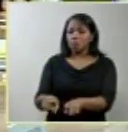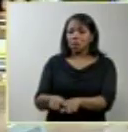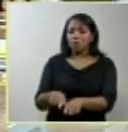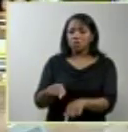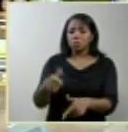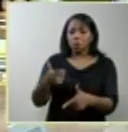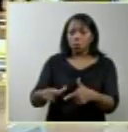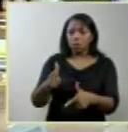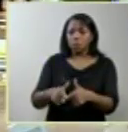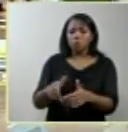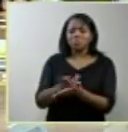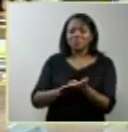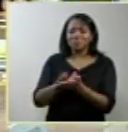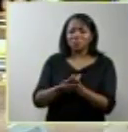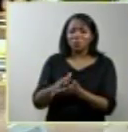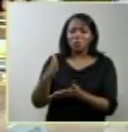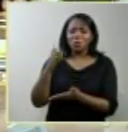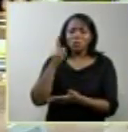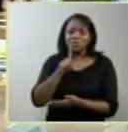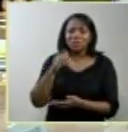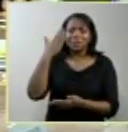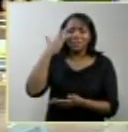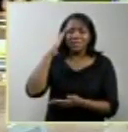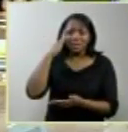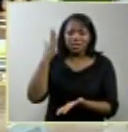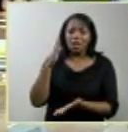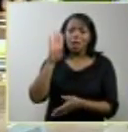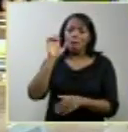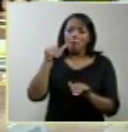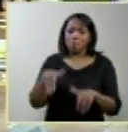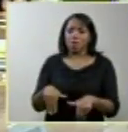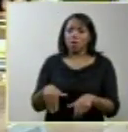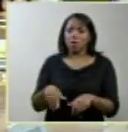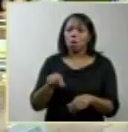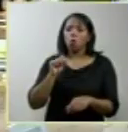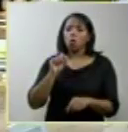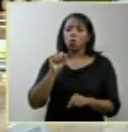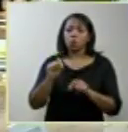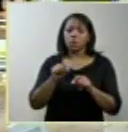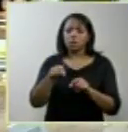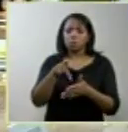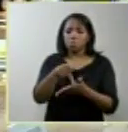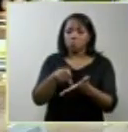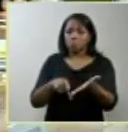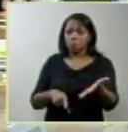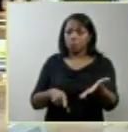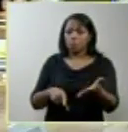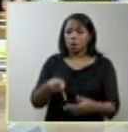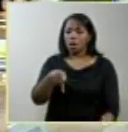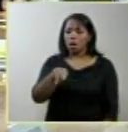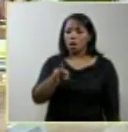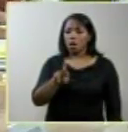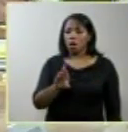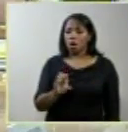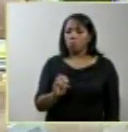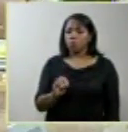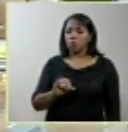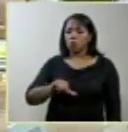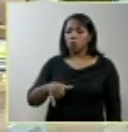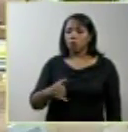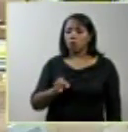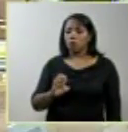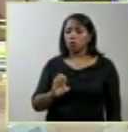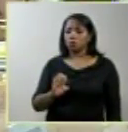teríamos conseguido conquistar a coesão em torno deste projeto eu gostaria de fazer